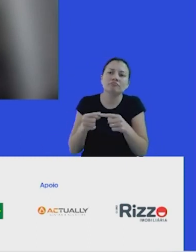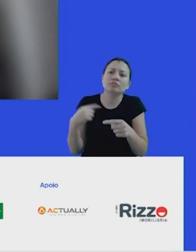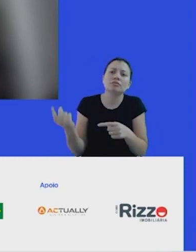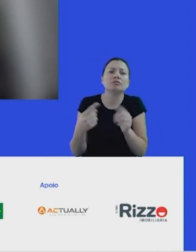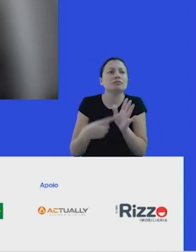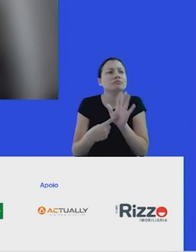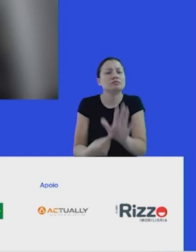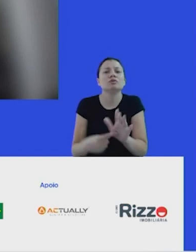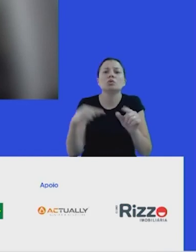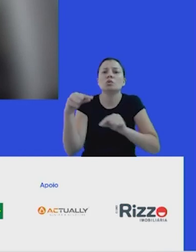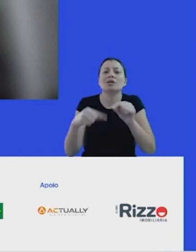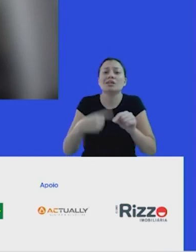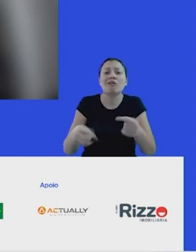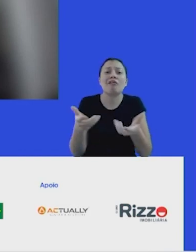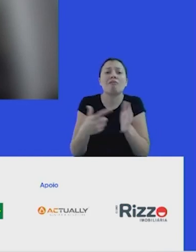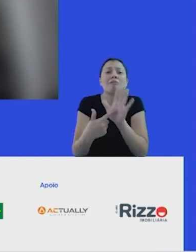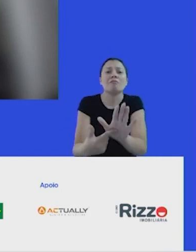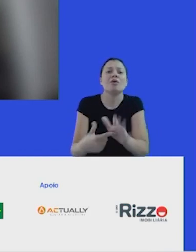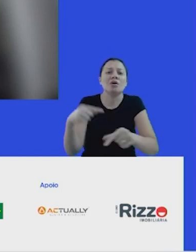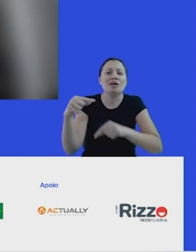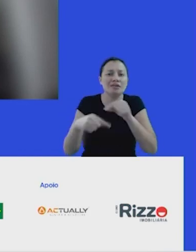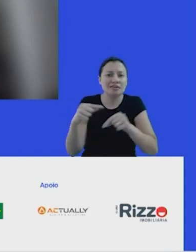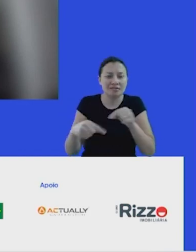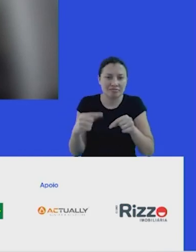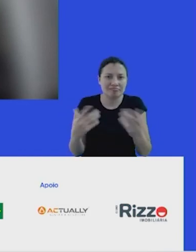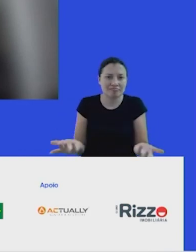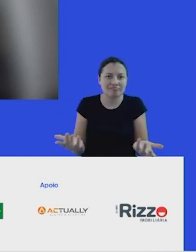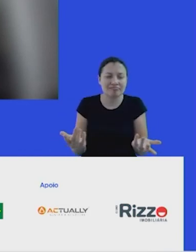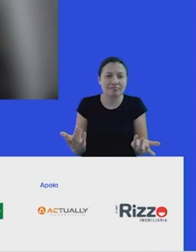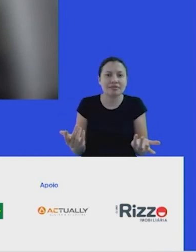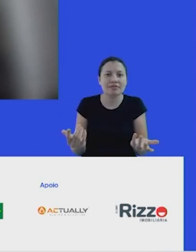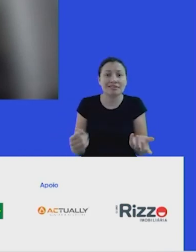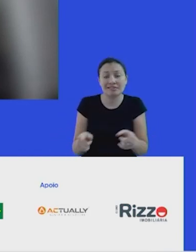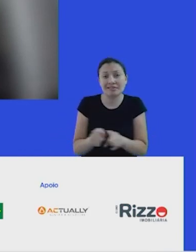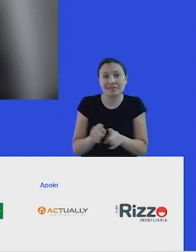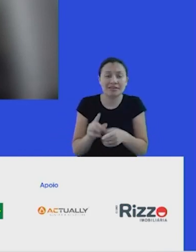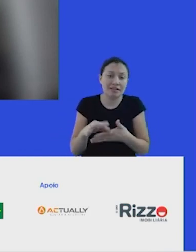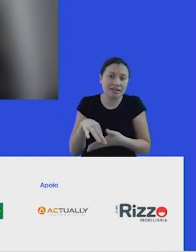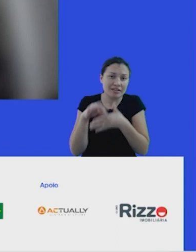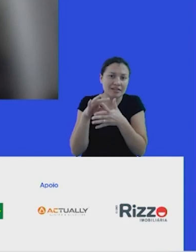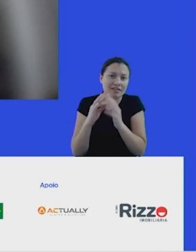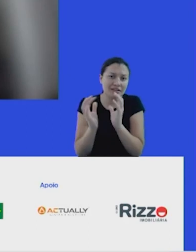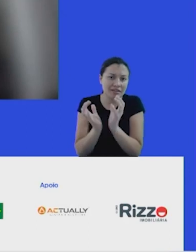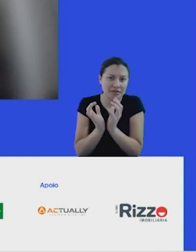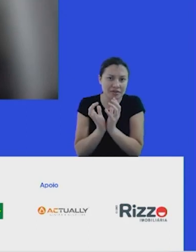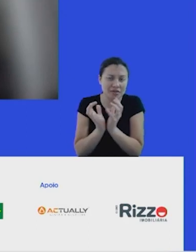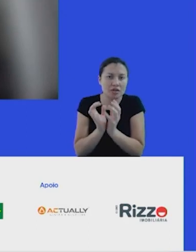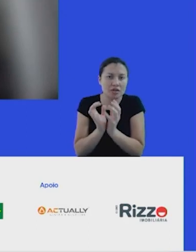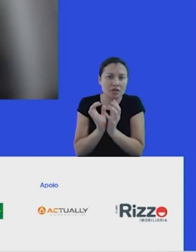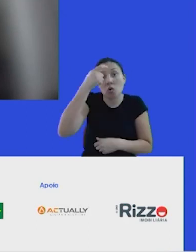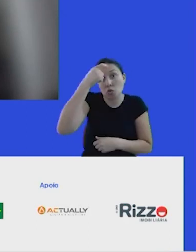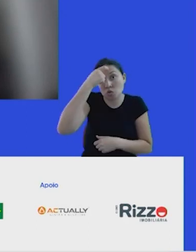e quais são as que queremos transmitir e fechando essa brecha para ter lideranças e organizações não apenas conscientes,